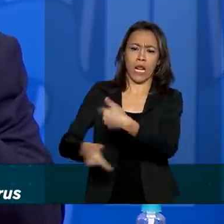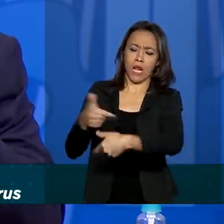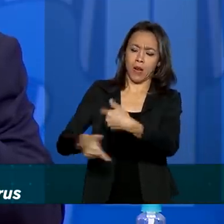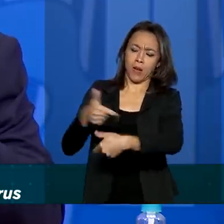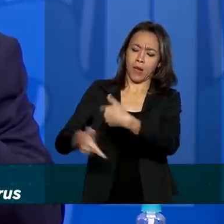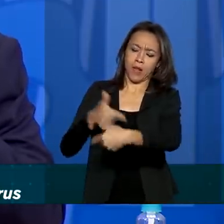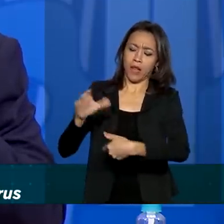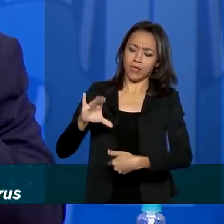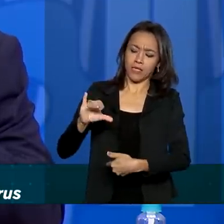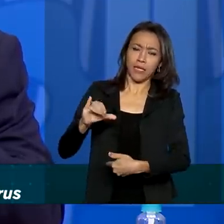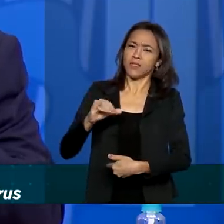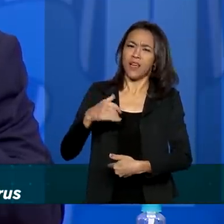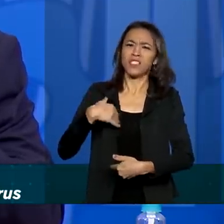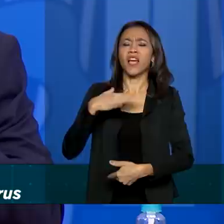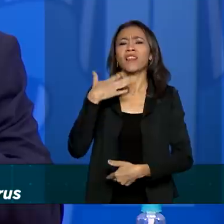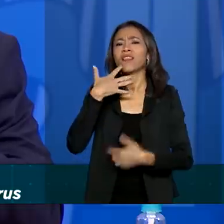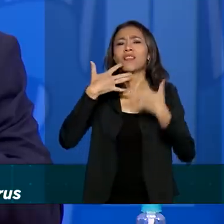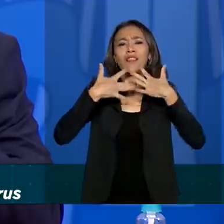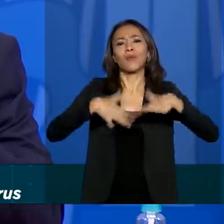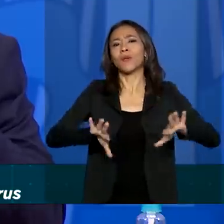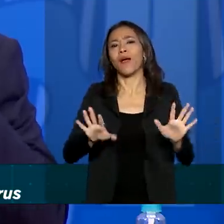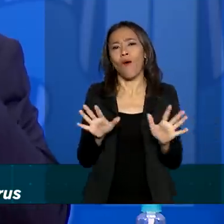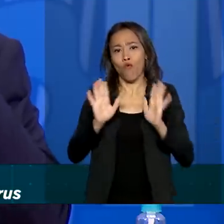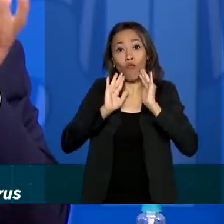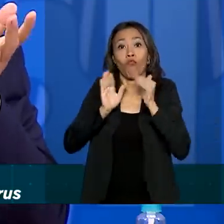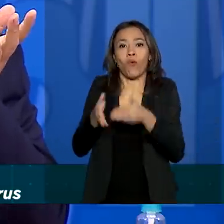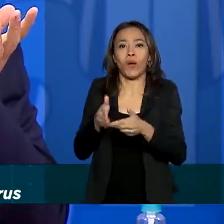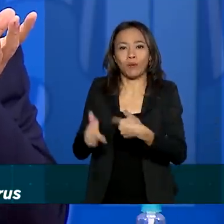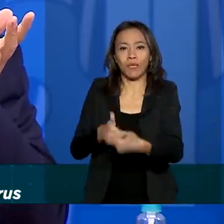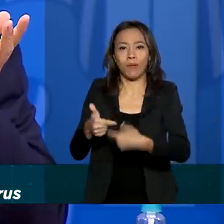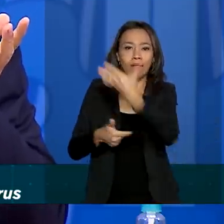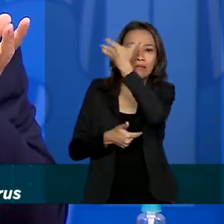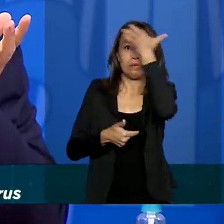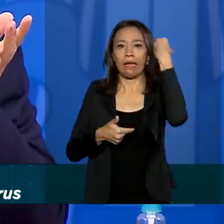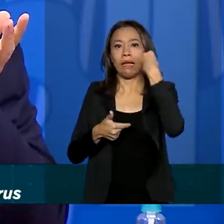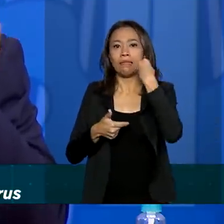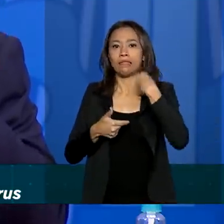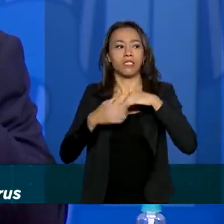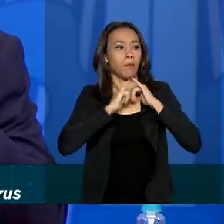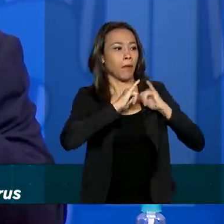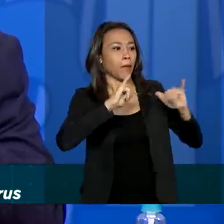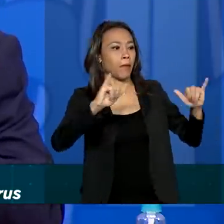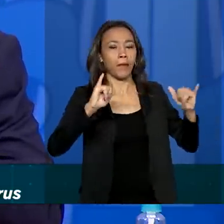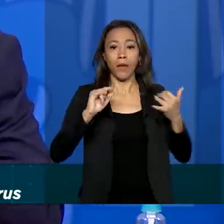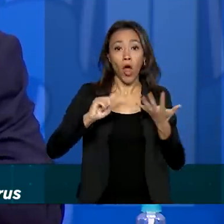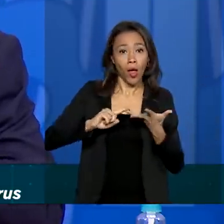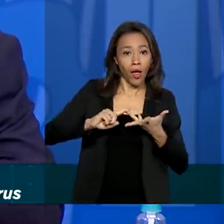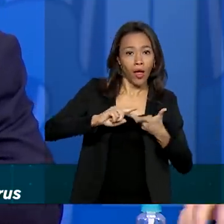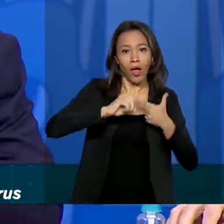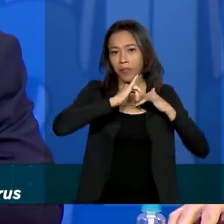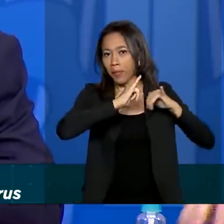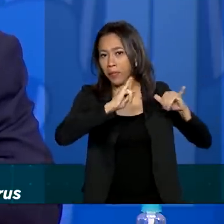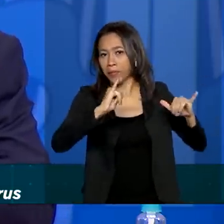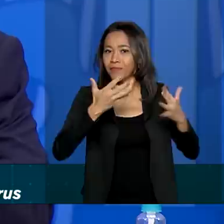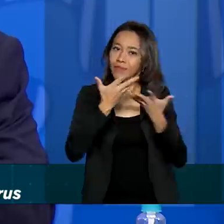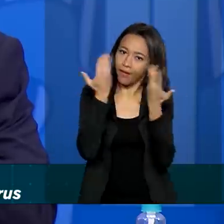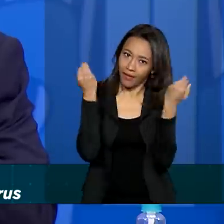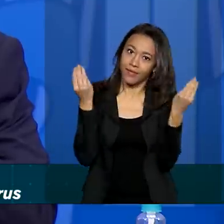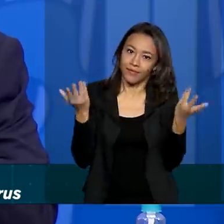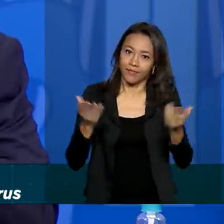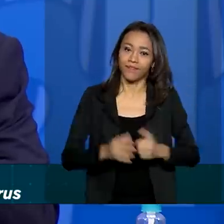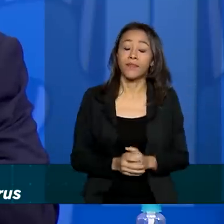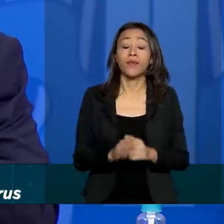em ciência, né? A gente foca muito no trabalho, muitas vezes a gente esquece de falar o que está fazendo. mas, para dar uma